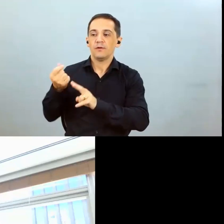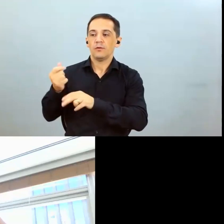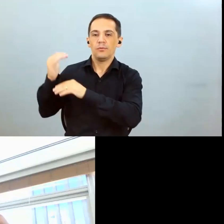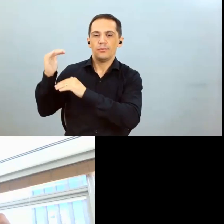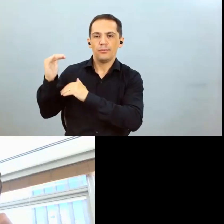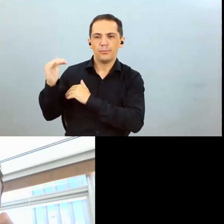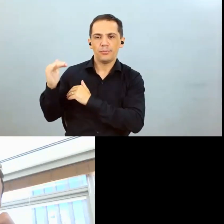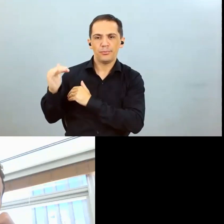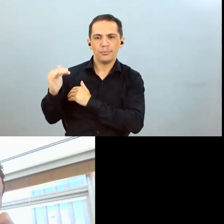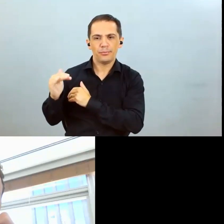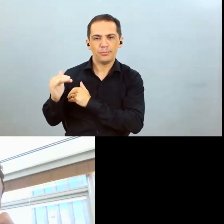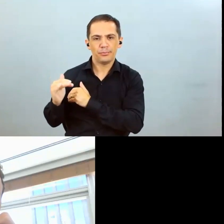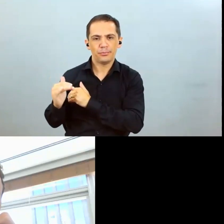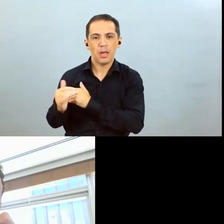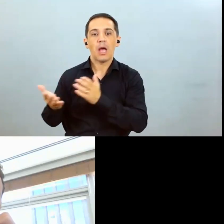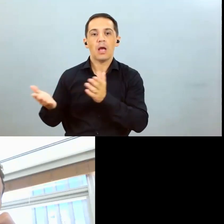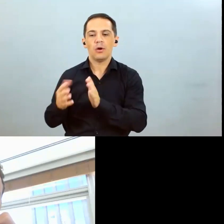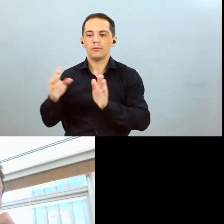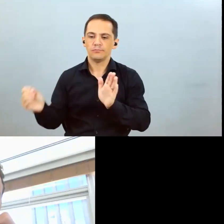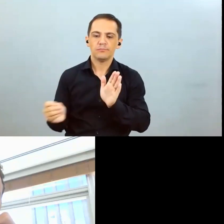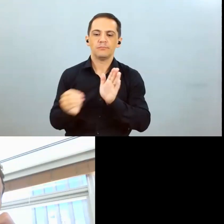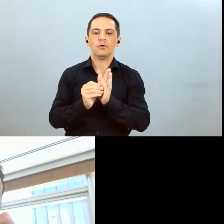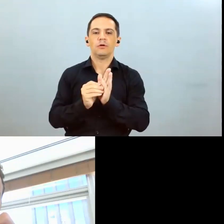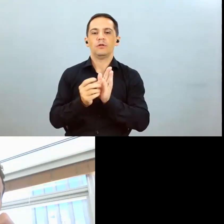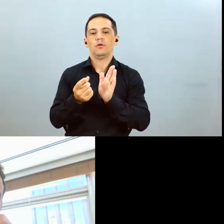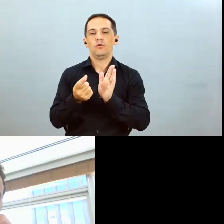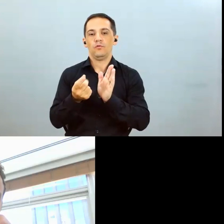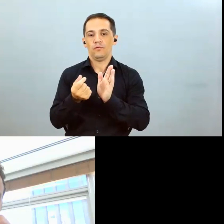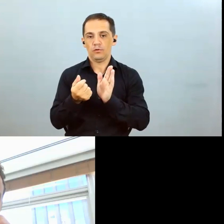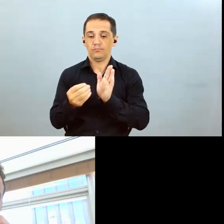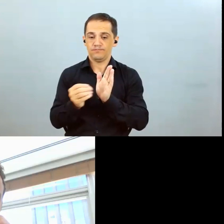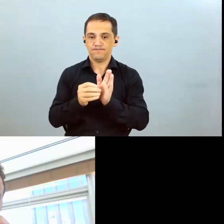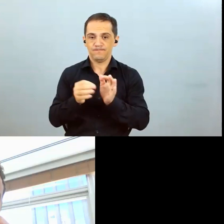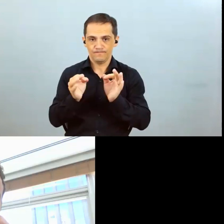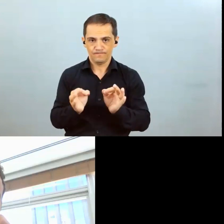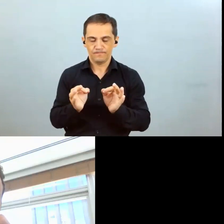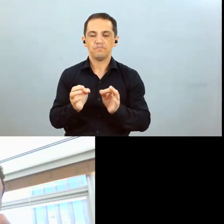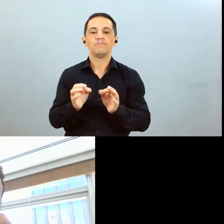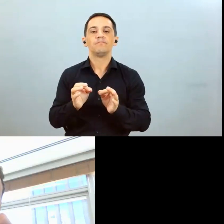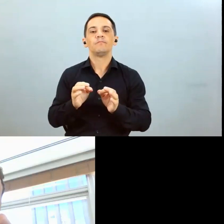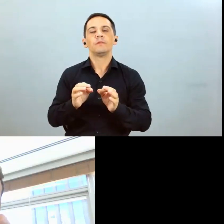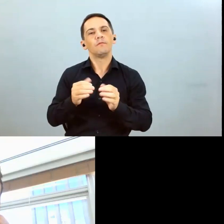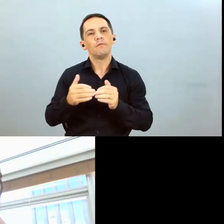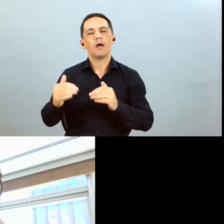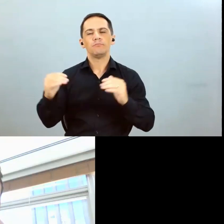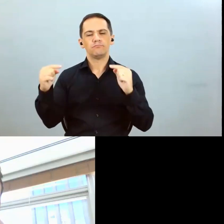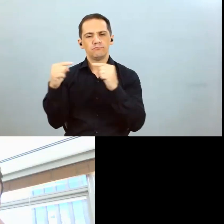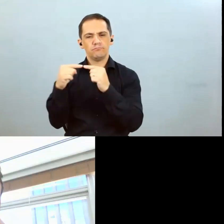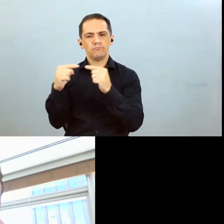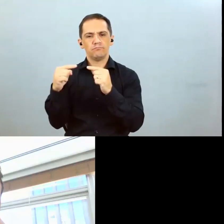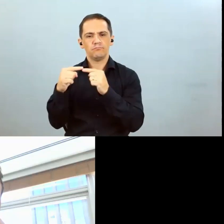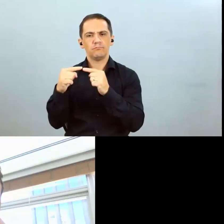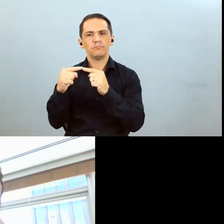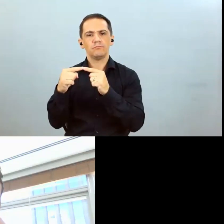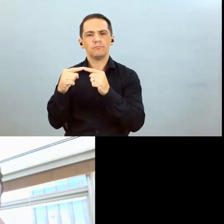agora sim fixar uma relação de troca que vai ficar num patamar adequado dentro de uma lógica da